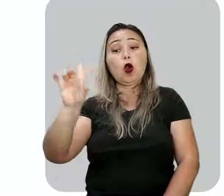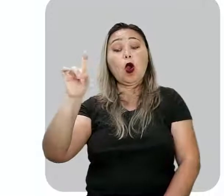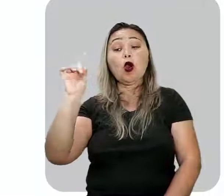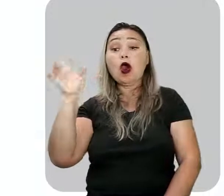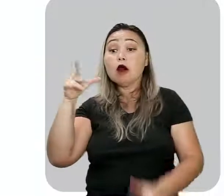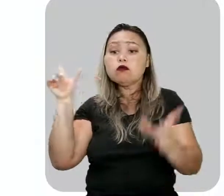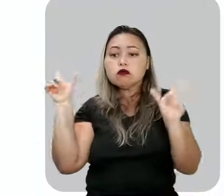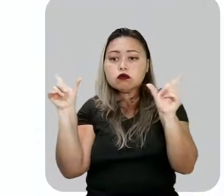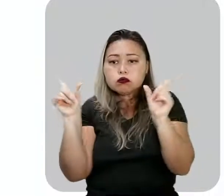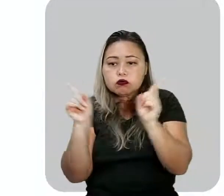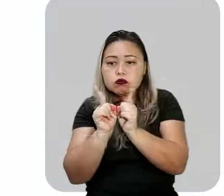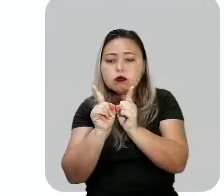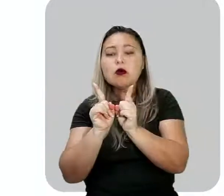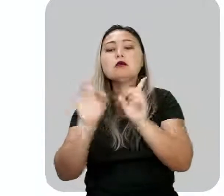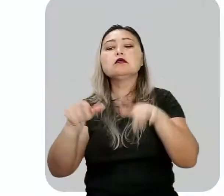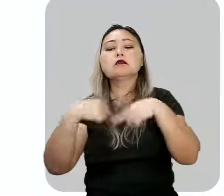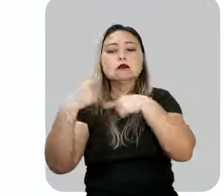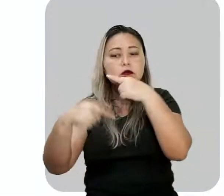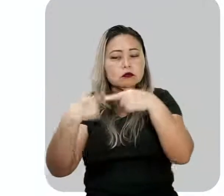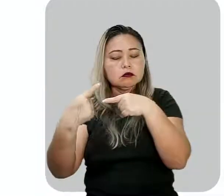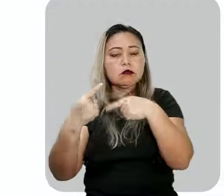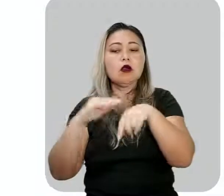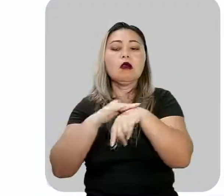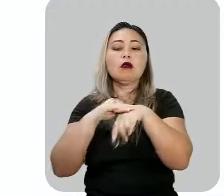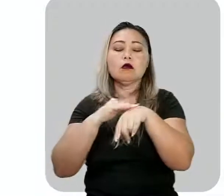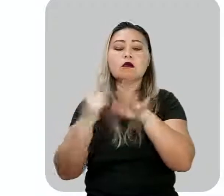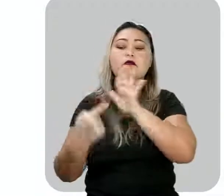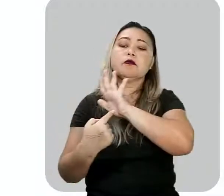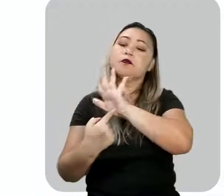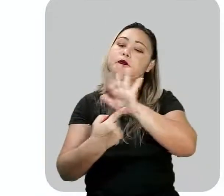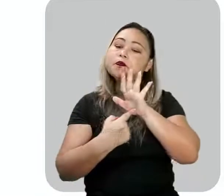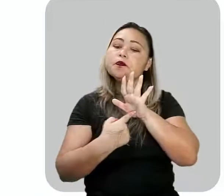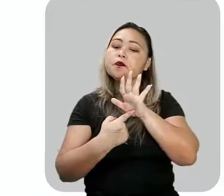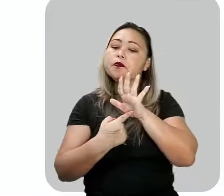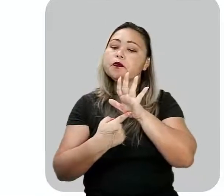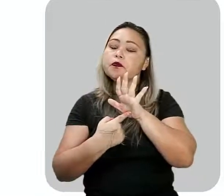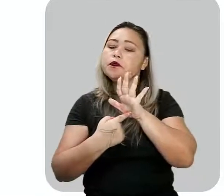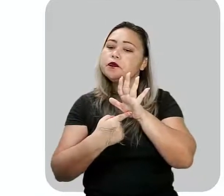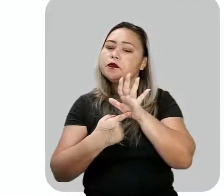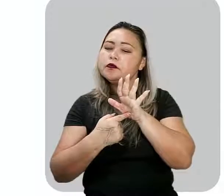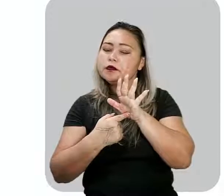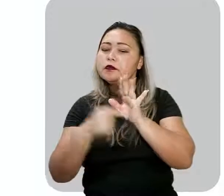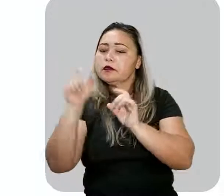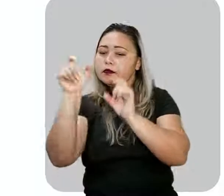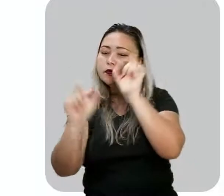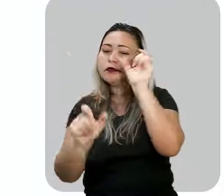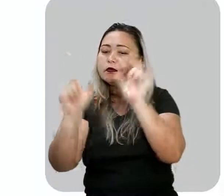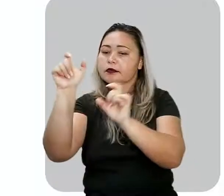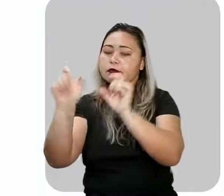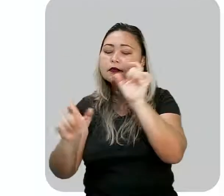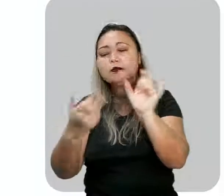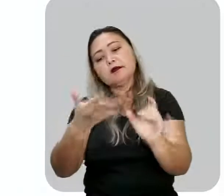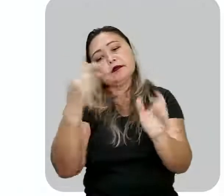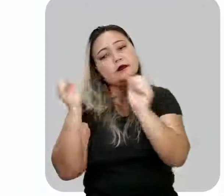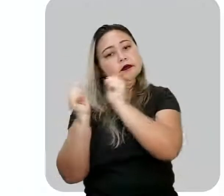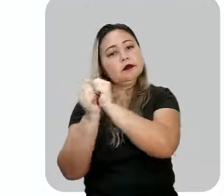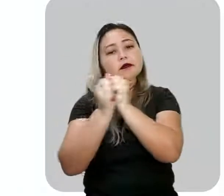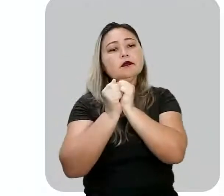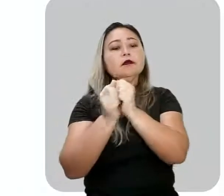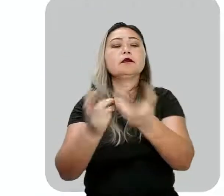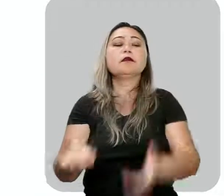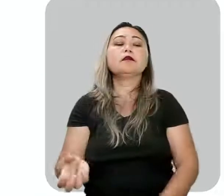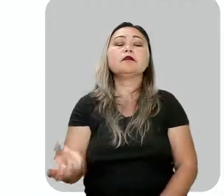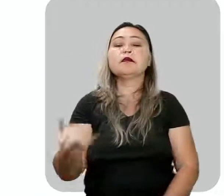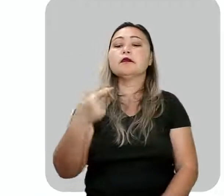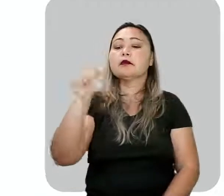resumo, nós vamos agora falar e apresentar alguns personagens. Vamos juntos, vamos